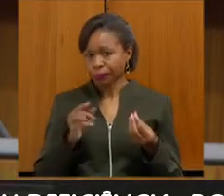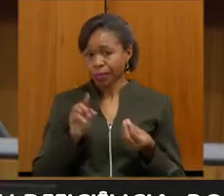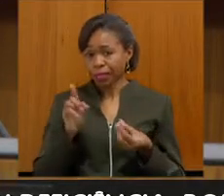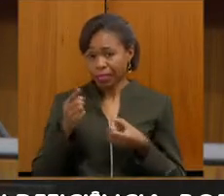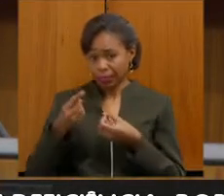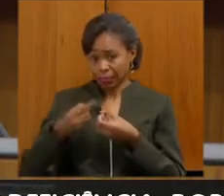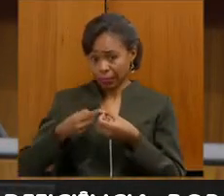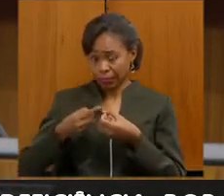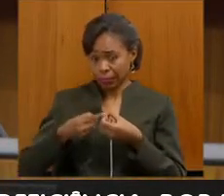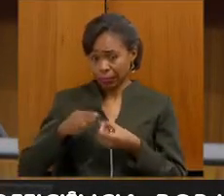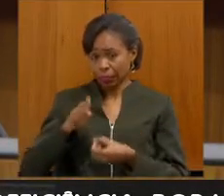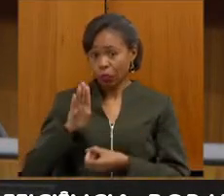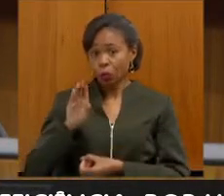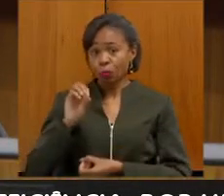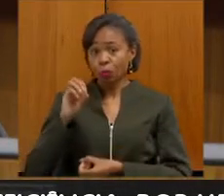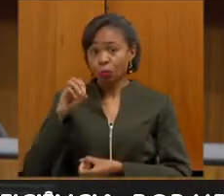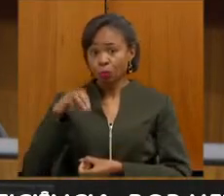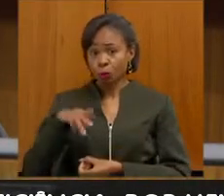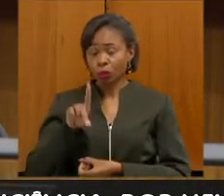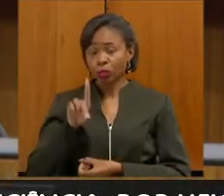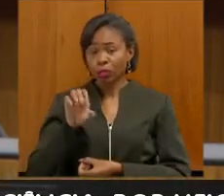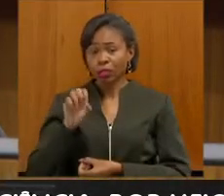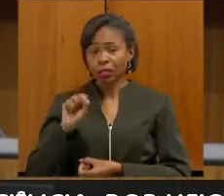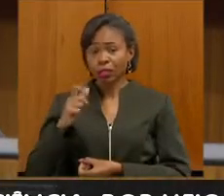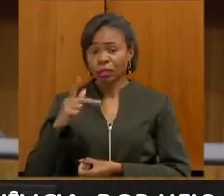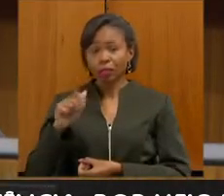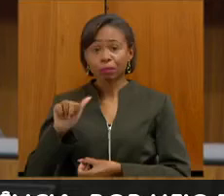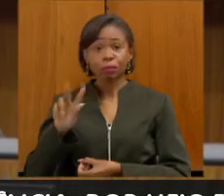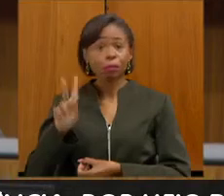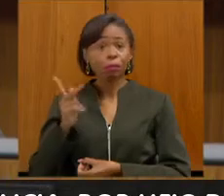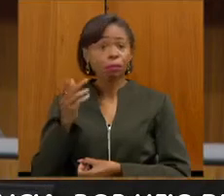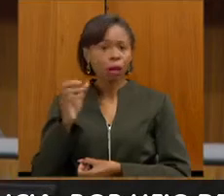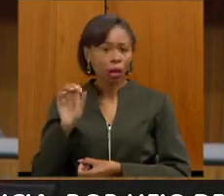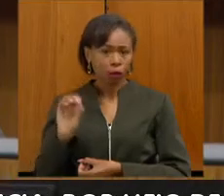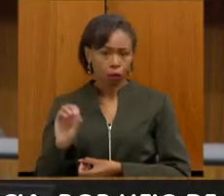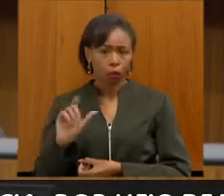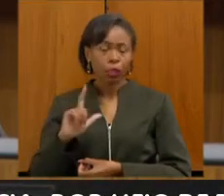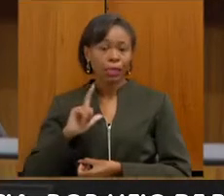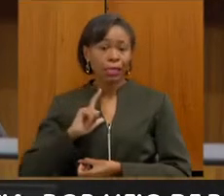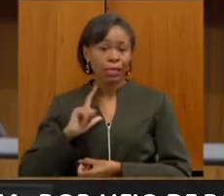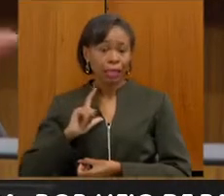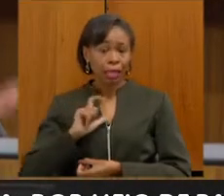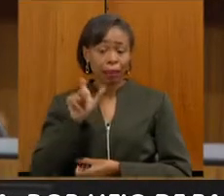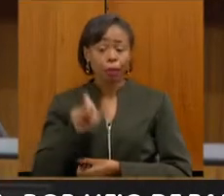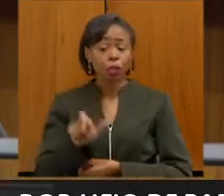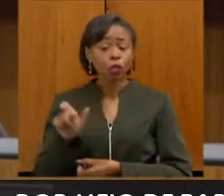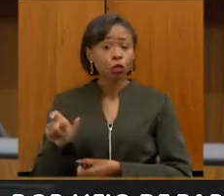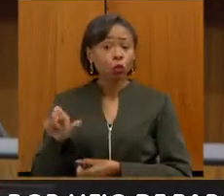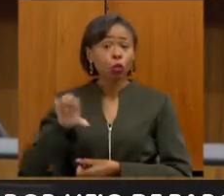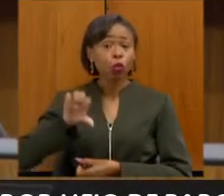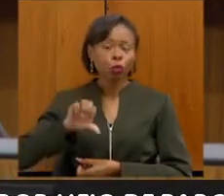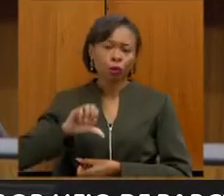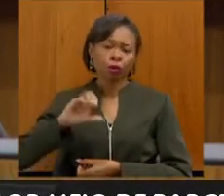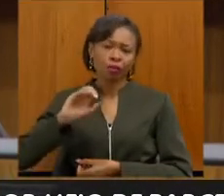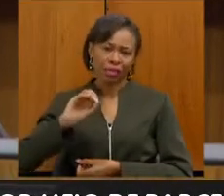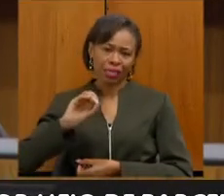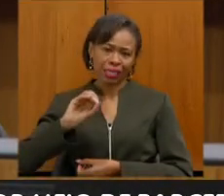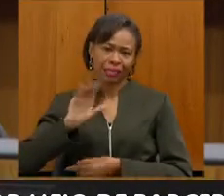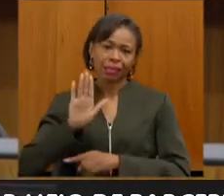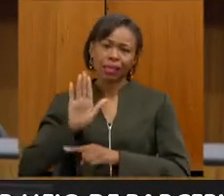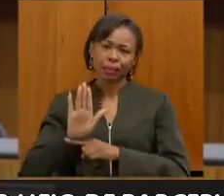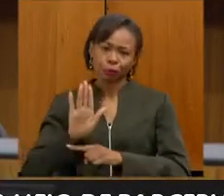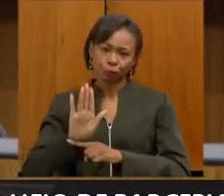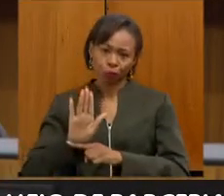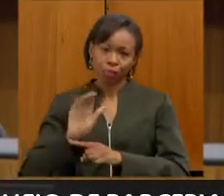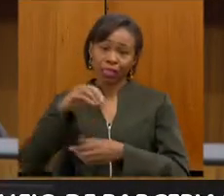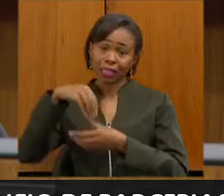nós temos 90 pessoas que são assistidas que recebem assistência continuada na